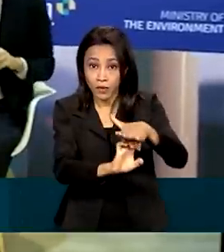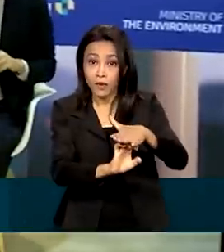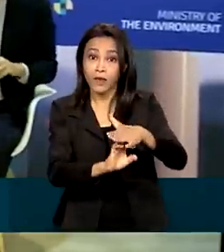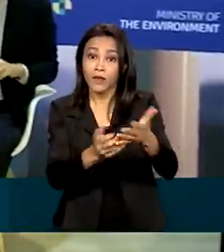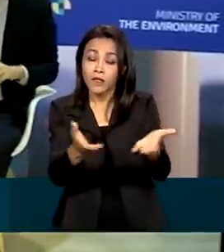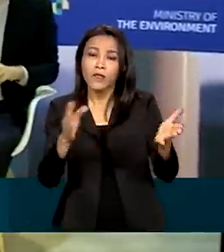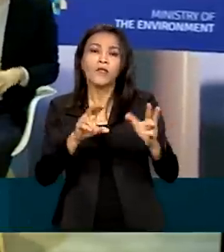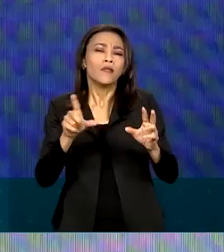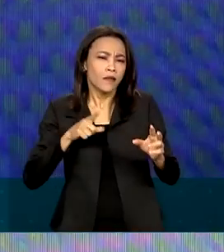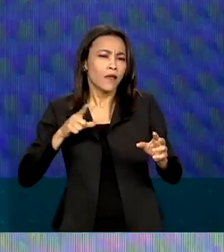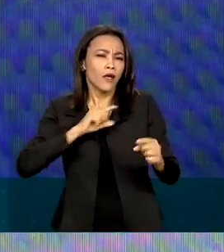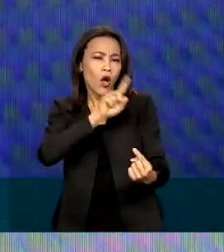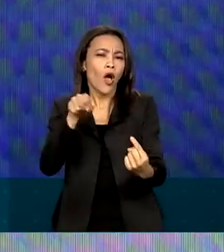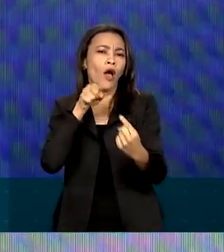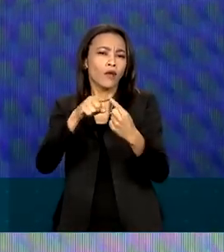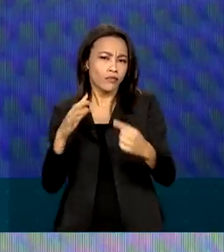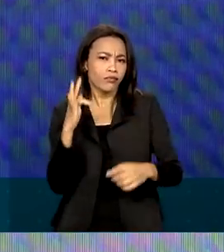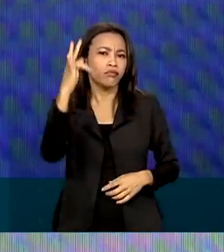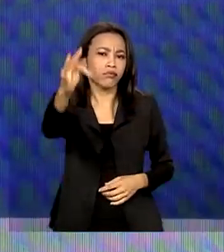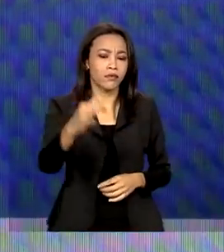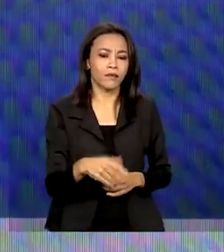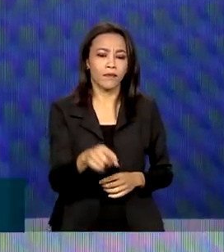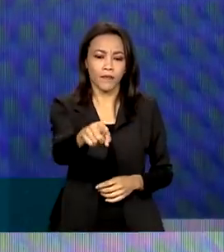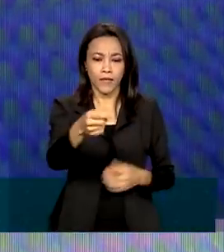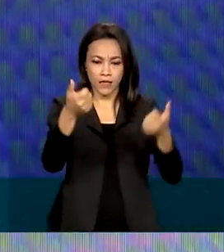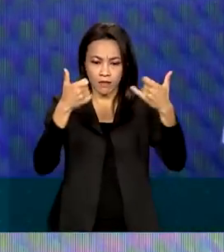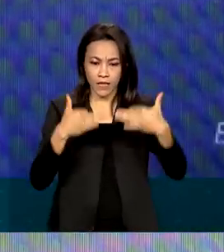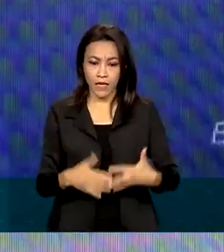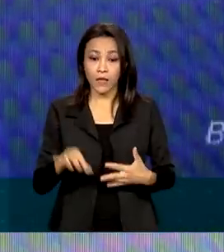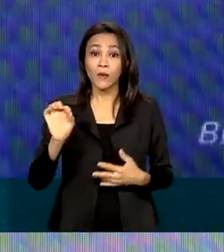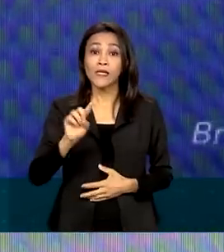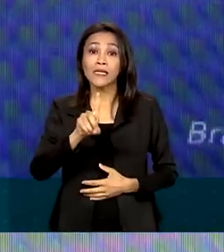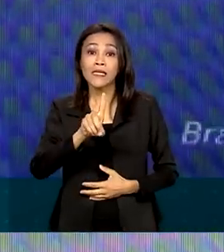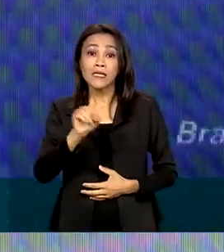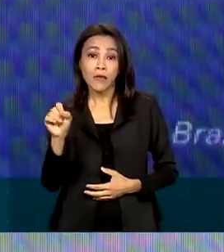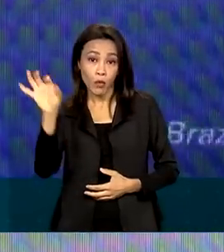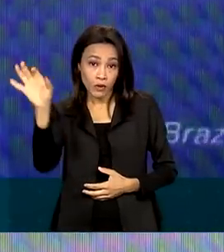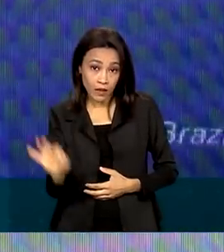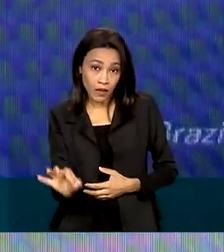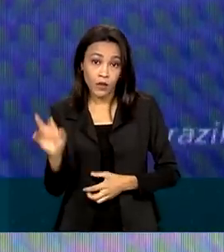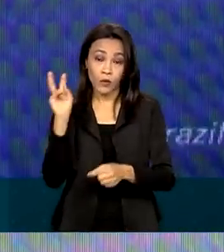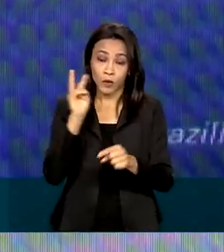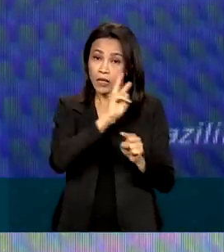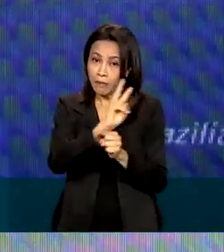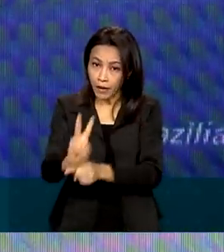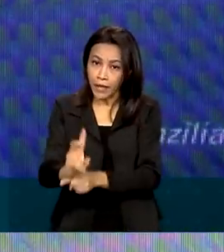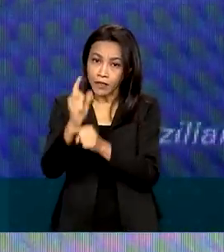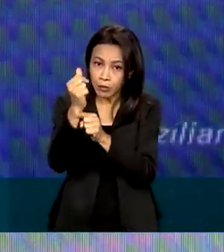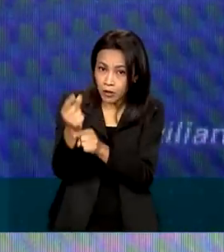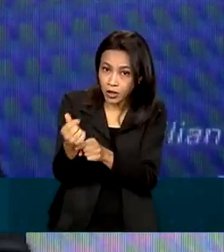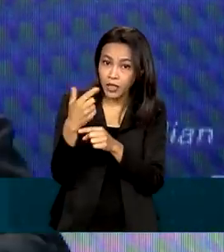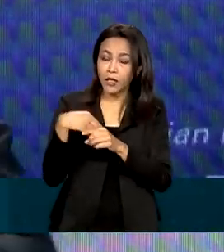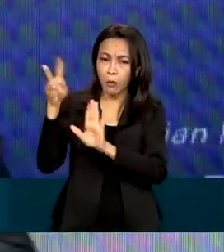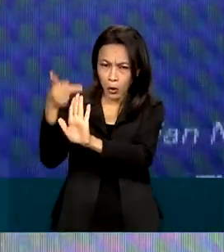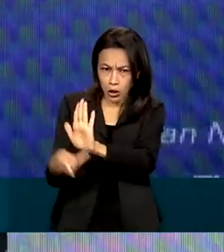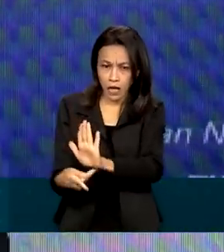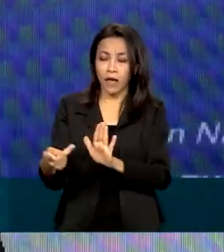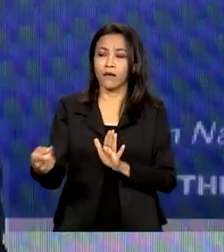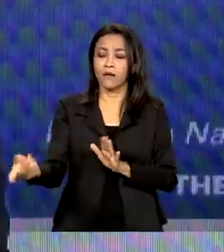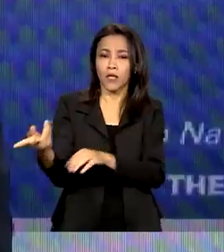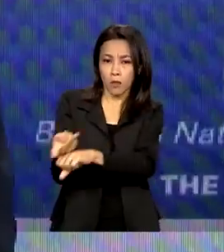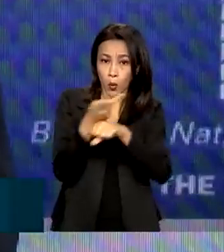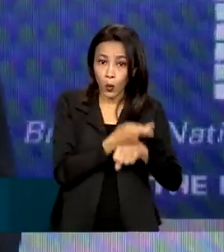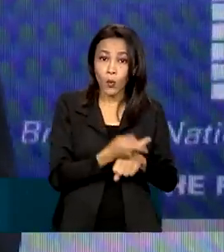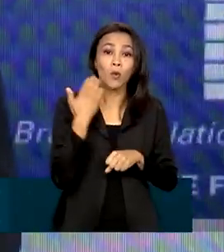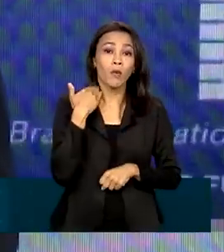metas para o futuro. A gente almeja que 100% a totalidade dos empréstimos e projetos feitos pelo BNDES vão ter a